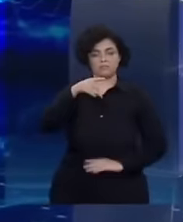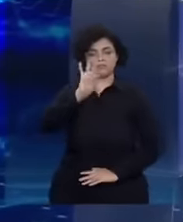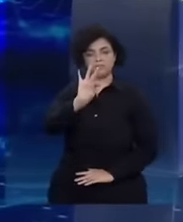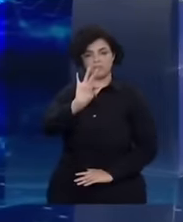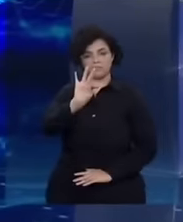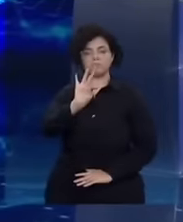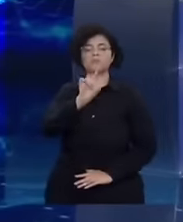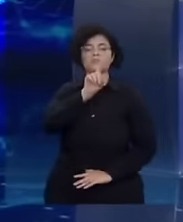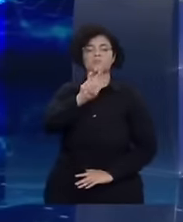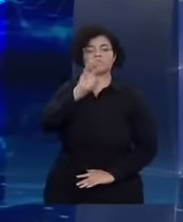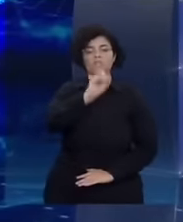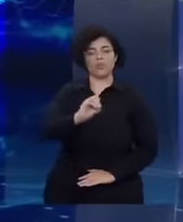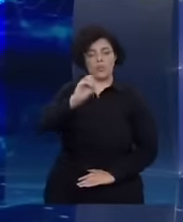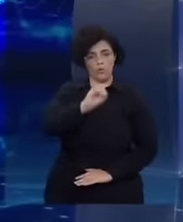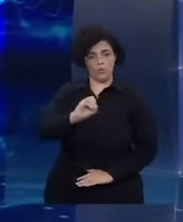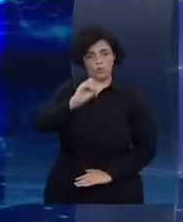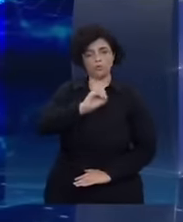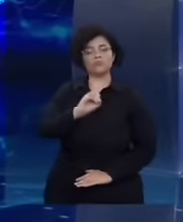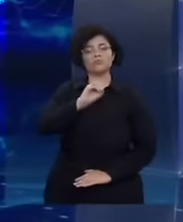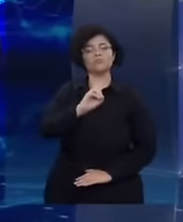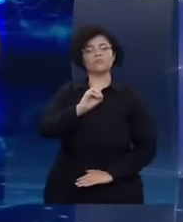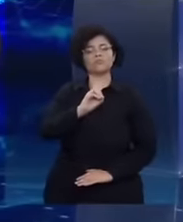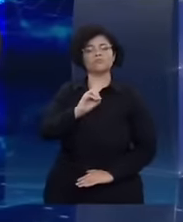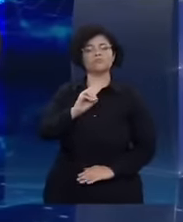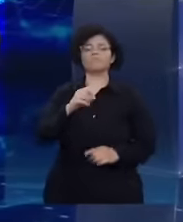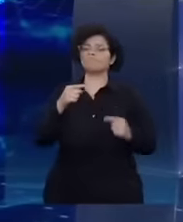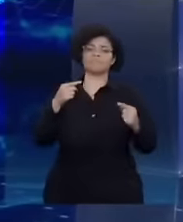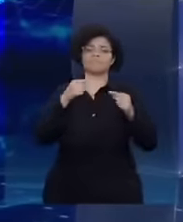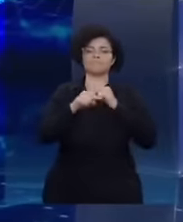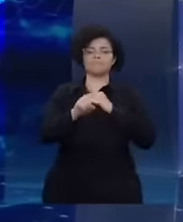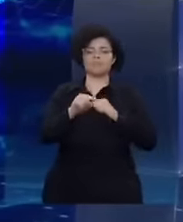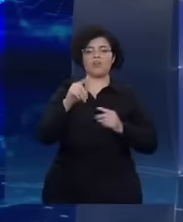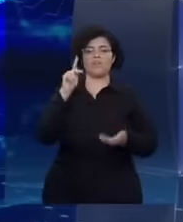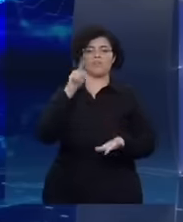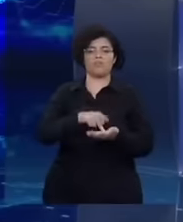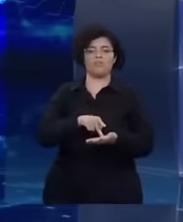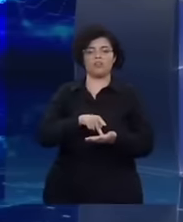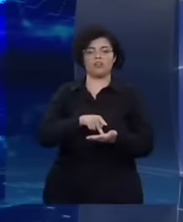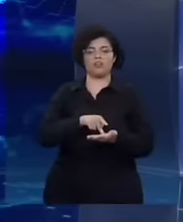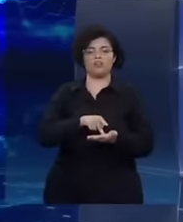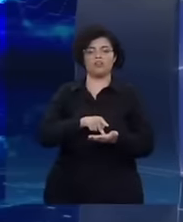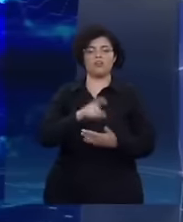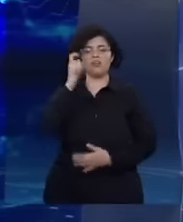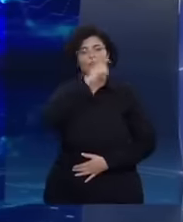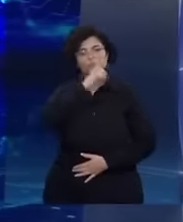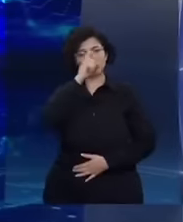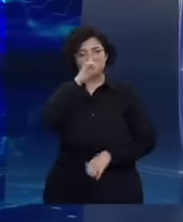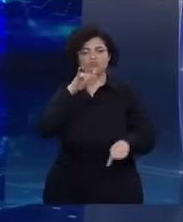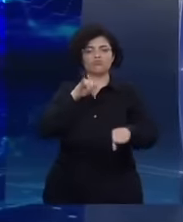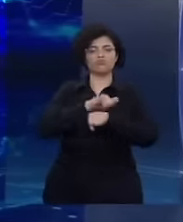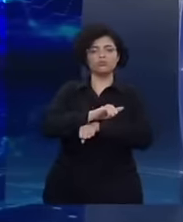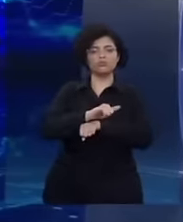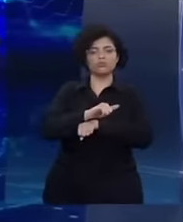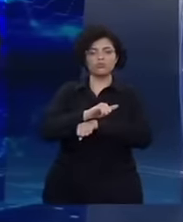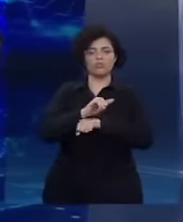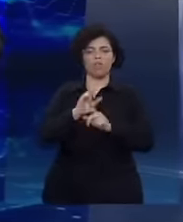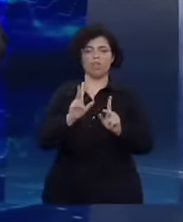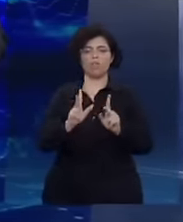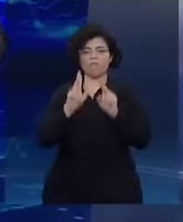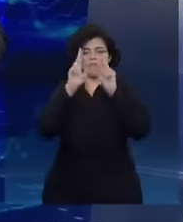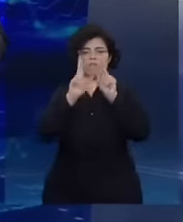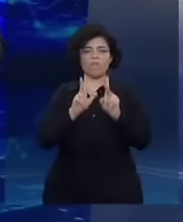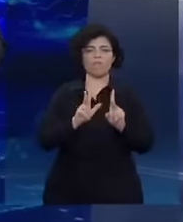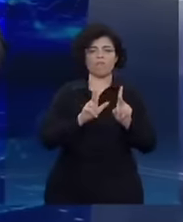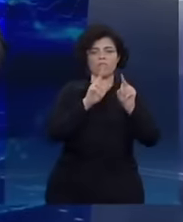em 15 de outubro agora, se descola da realidade por meio de inverdades, fazendo uso de recortes